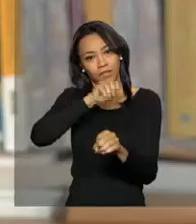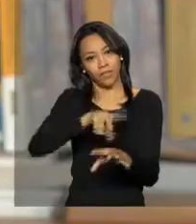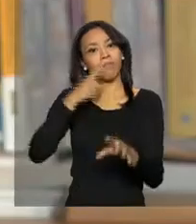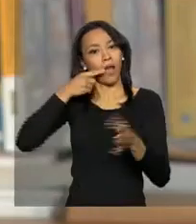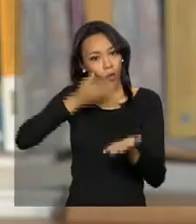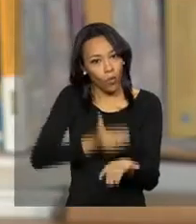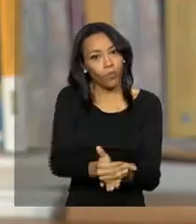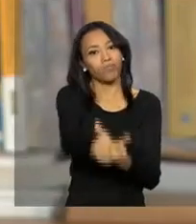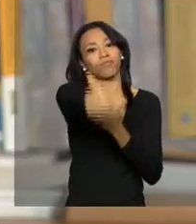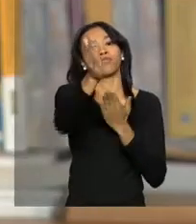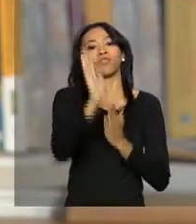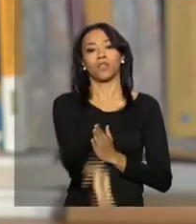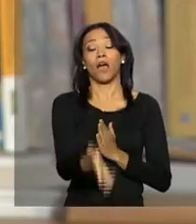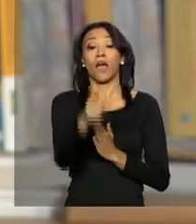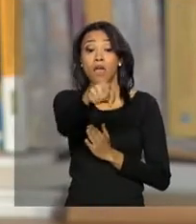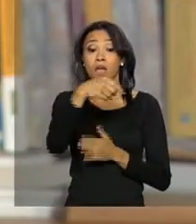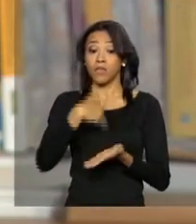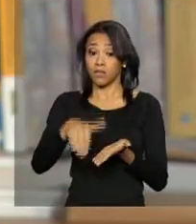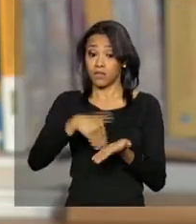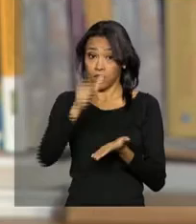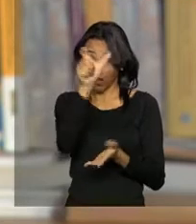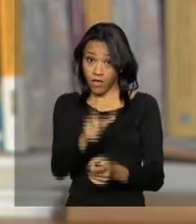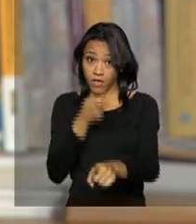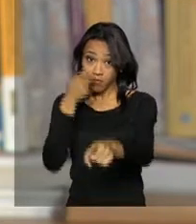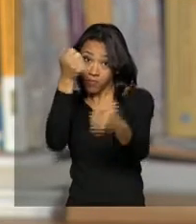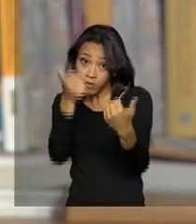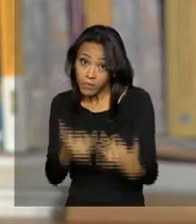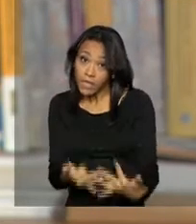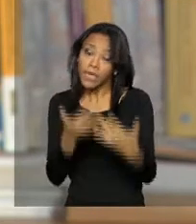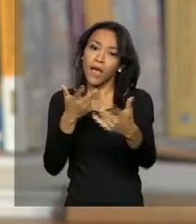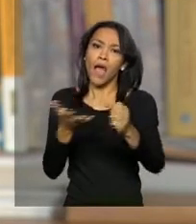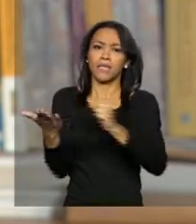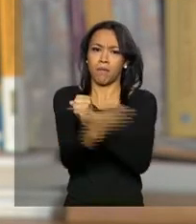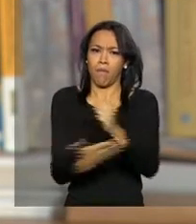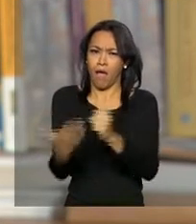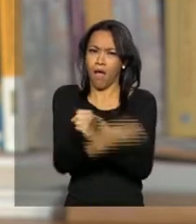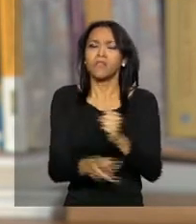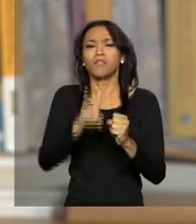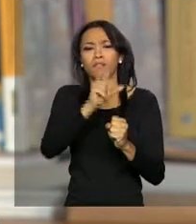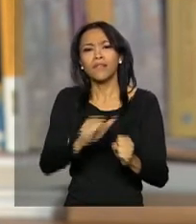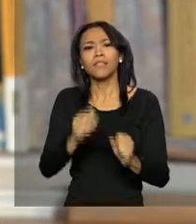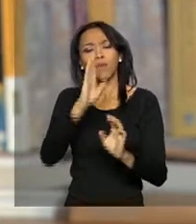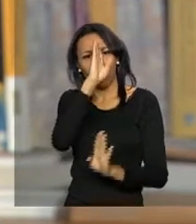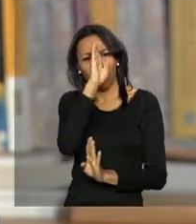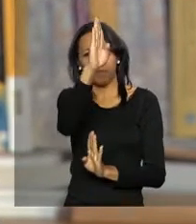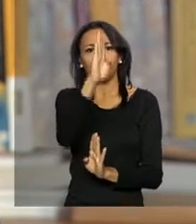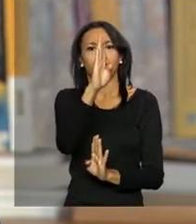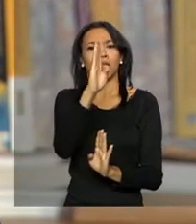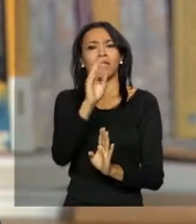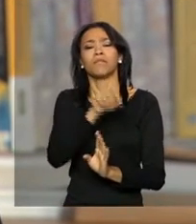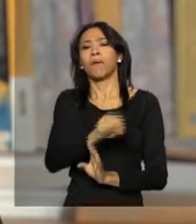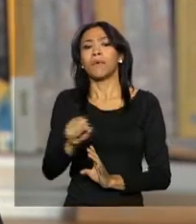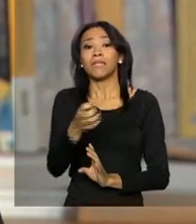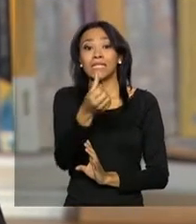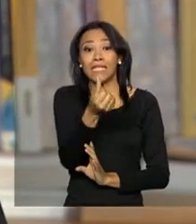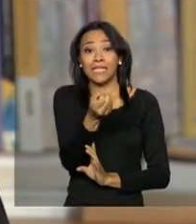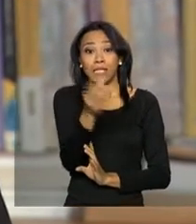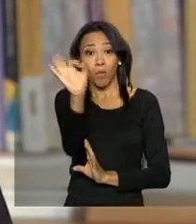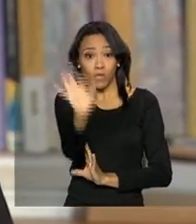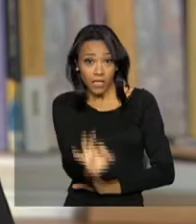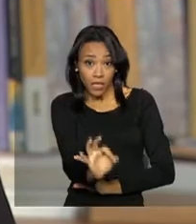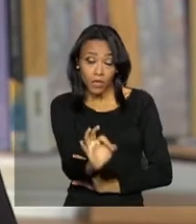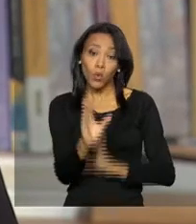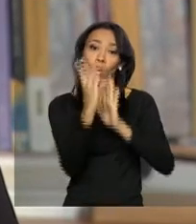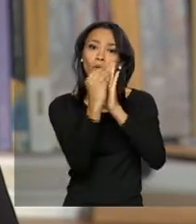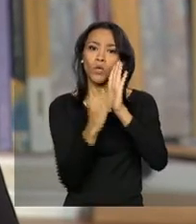valer. O secretário explica que a Base Nacional Comum vai funcionar como uma referência para 60% do conteúdo